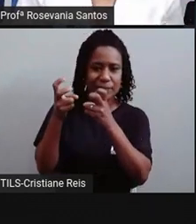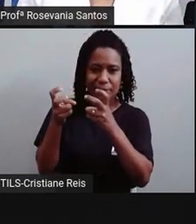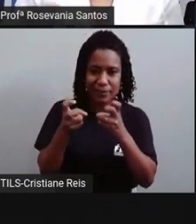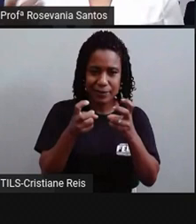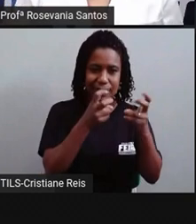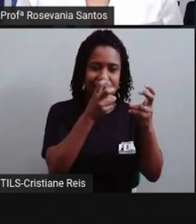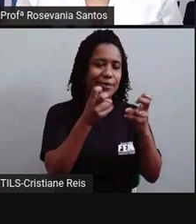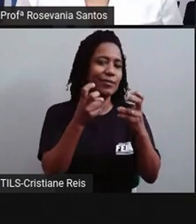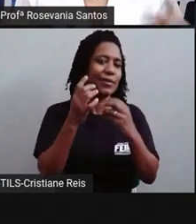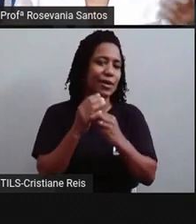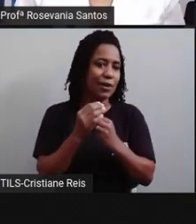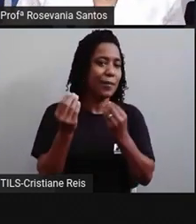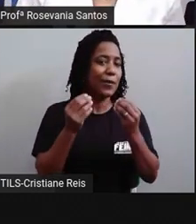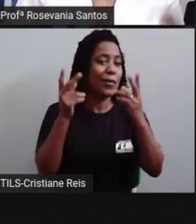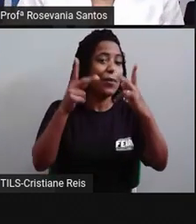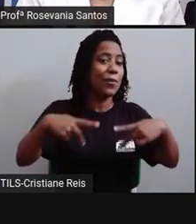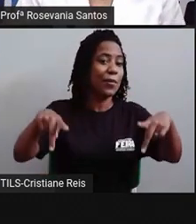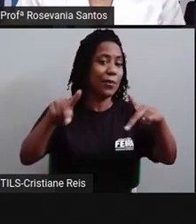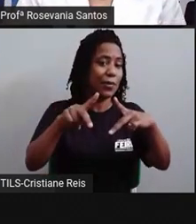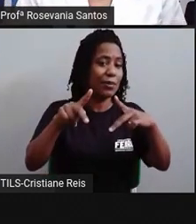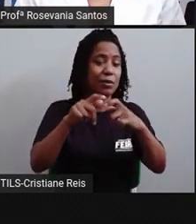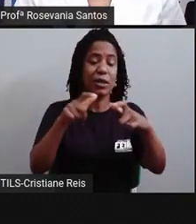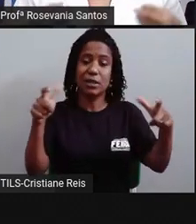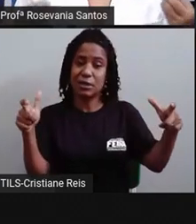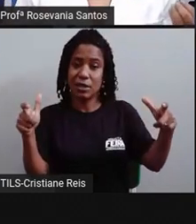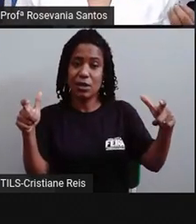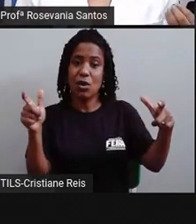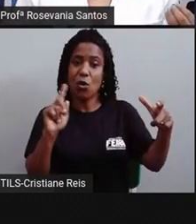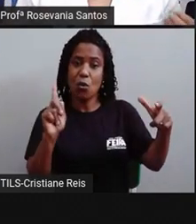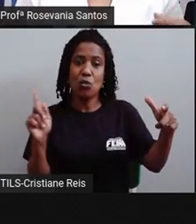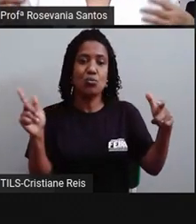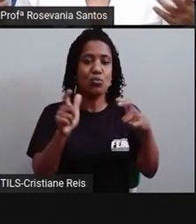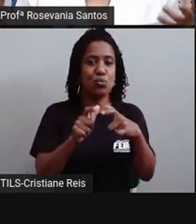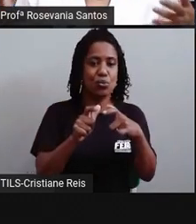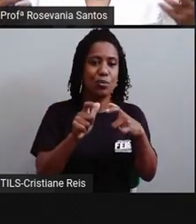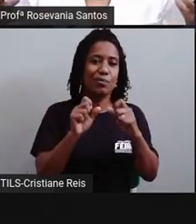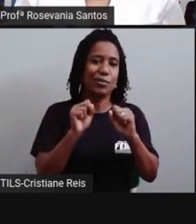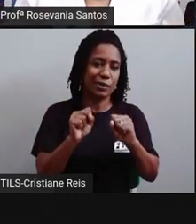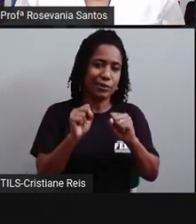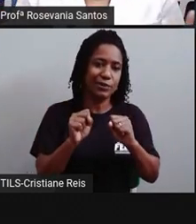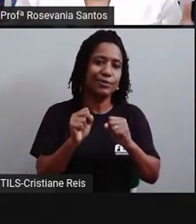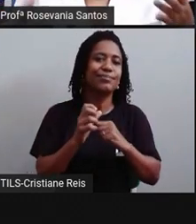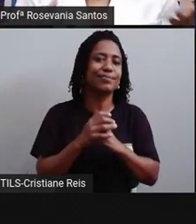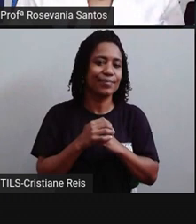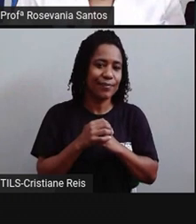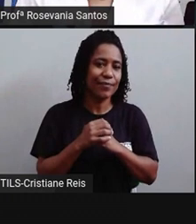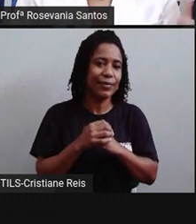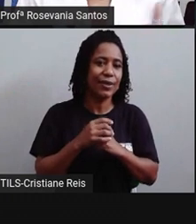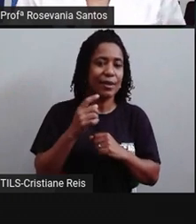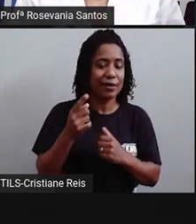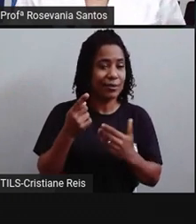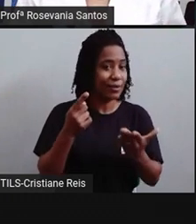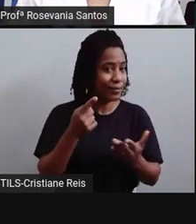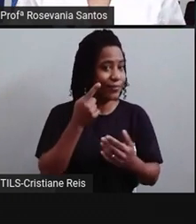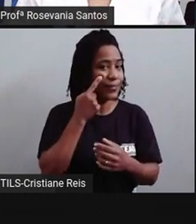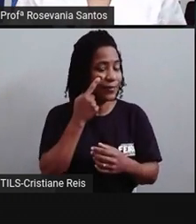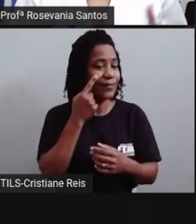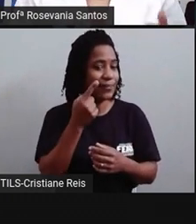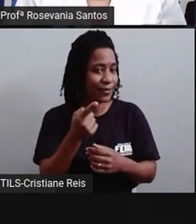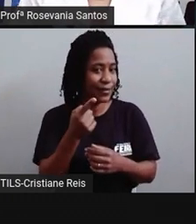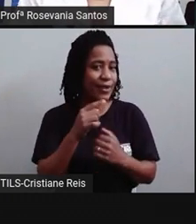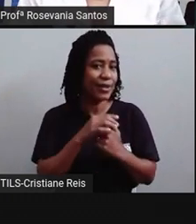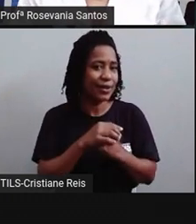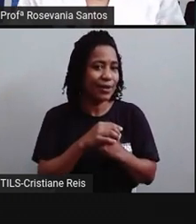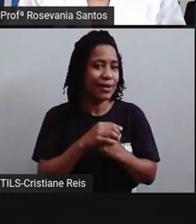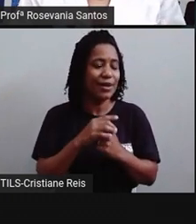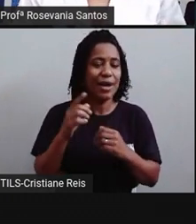interferem no crescimento ou não da população. Tivemos um evento, né, bem grande, ainda estamos vivendo esse evento bem grande,